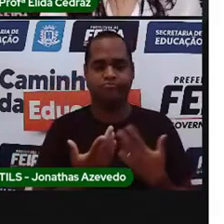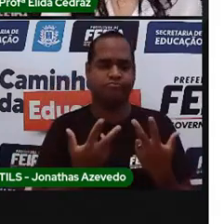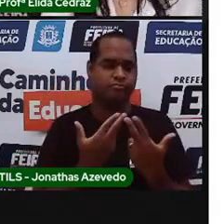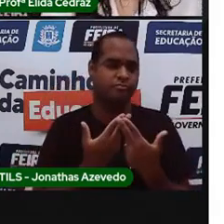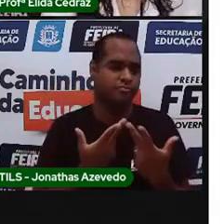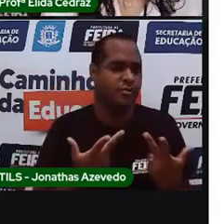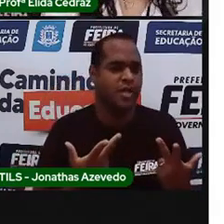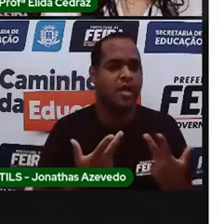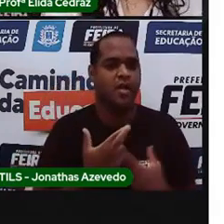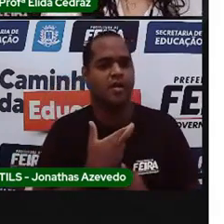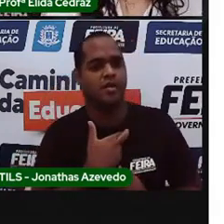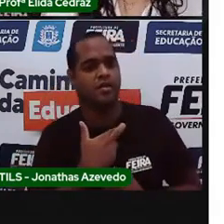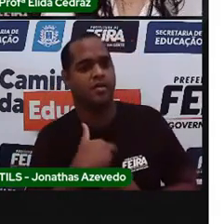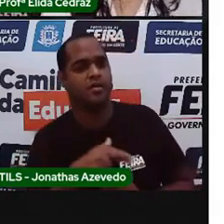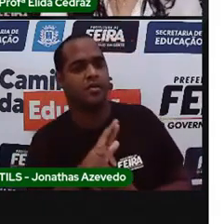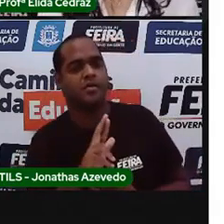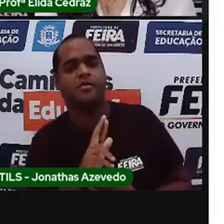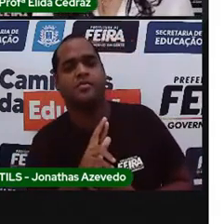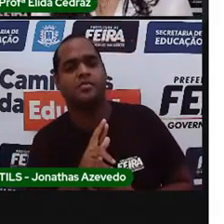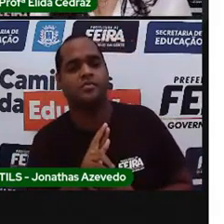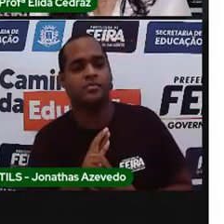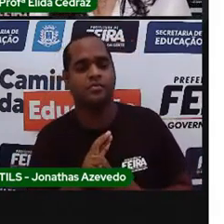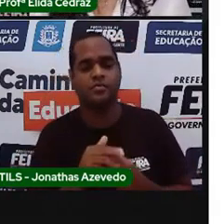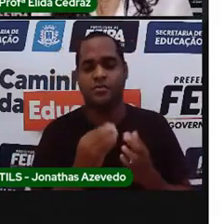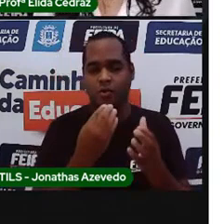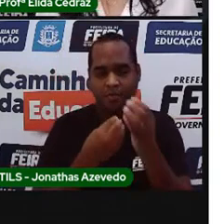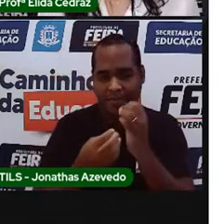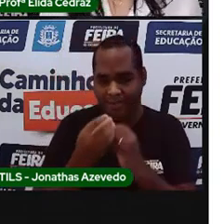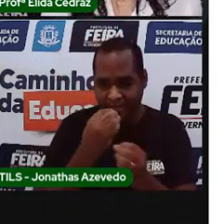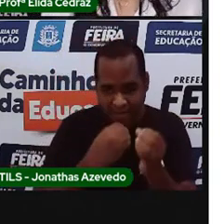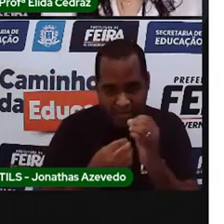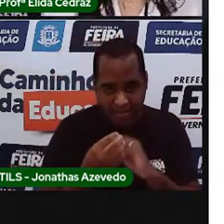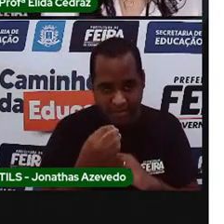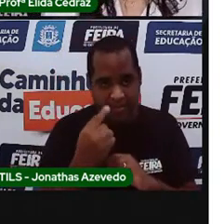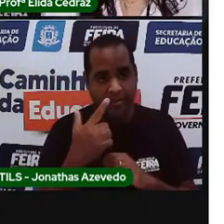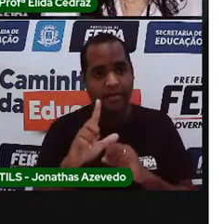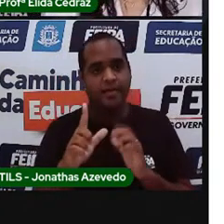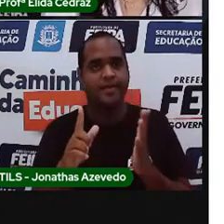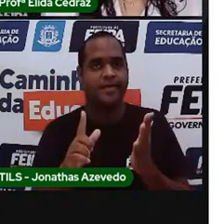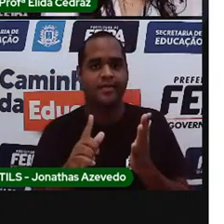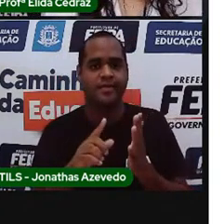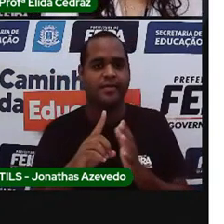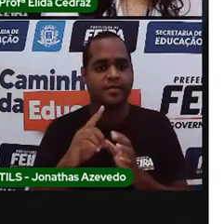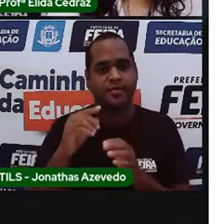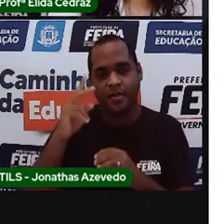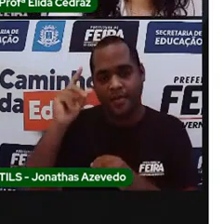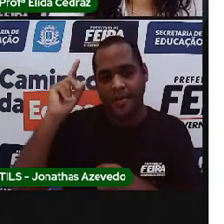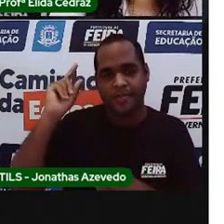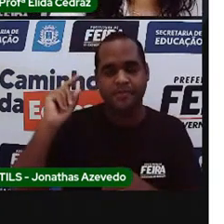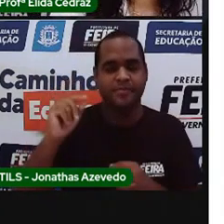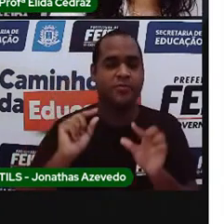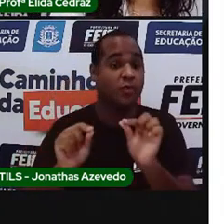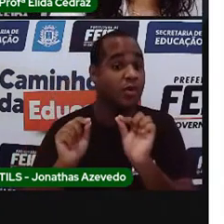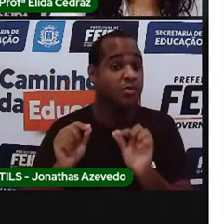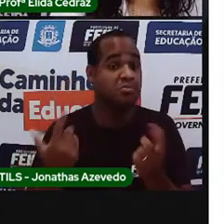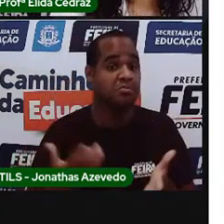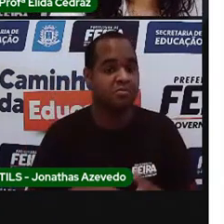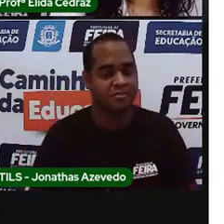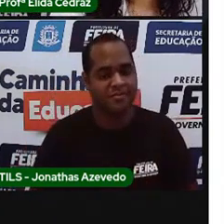Doutrinas, religião, culinária, as lendas. Te lembrou o quê?